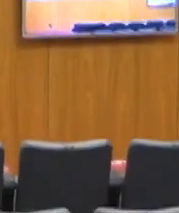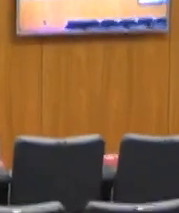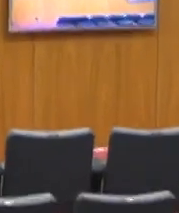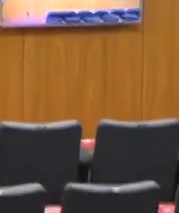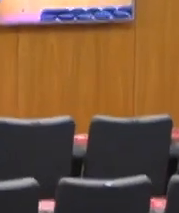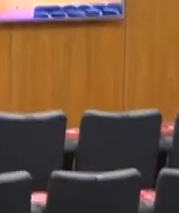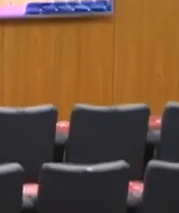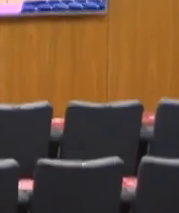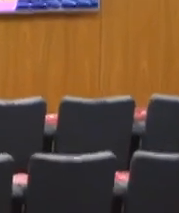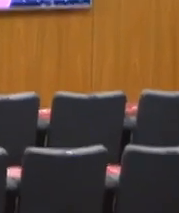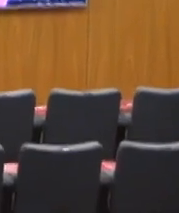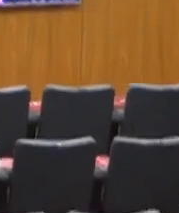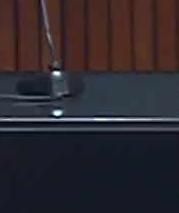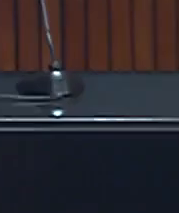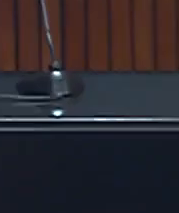reunião